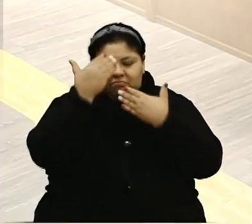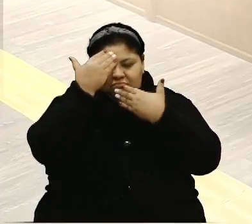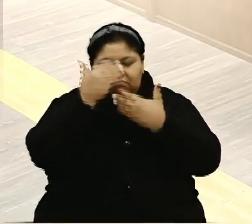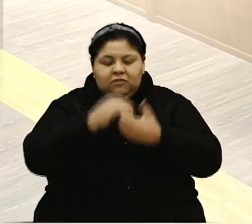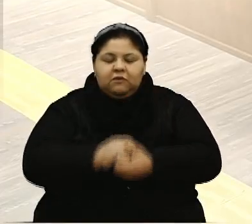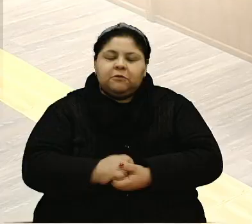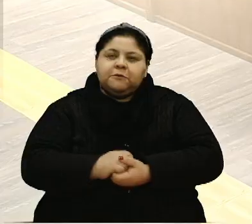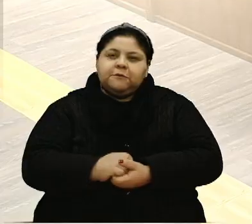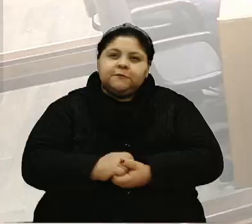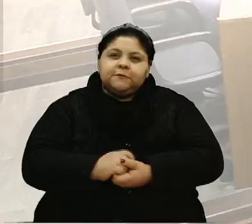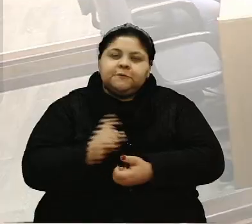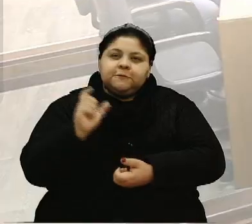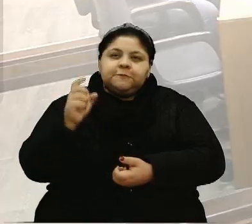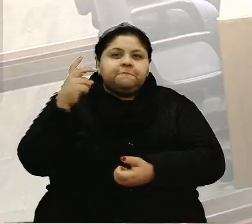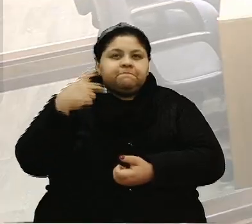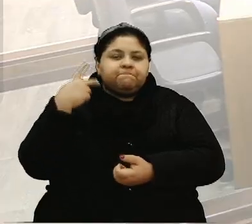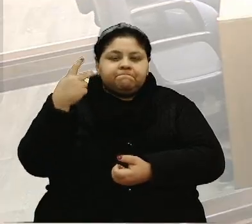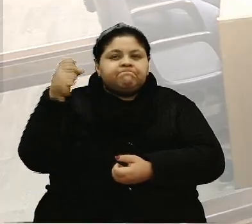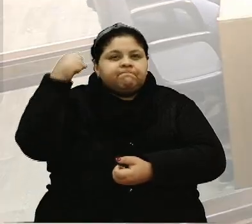vereador Clóvis Xuxa.